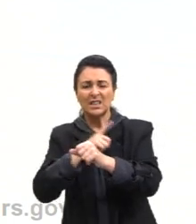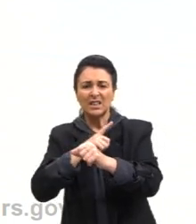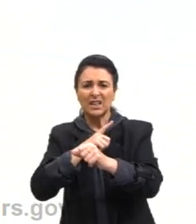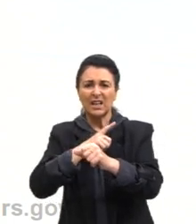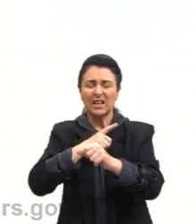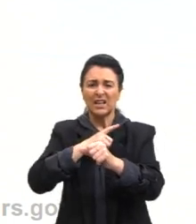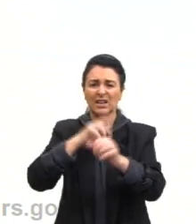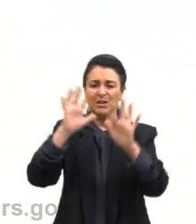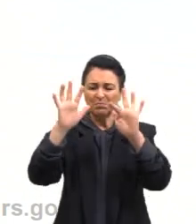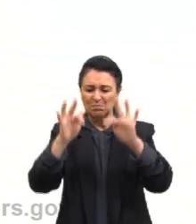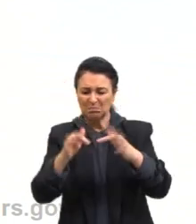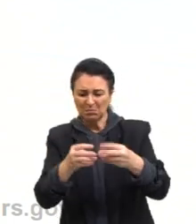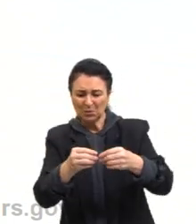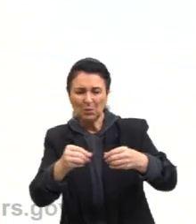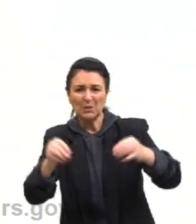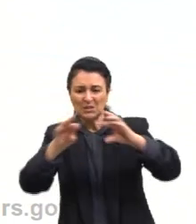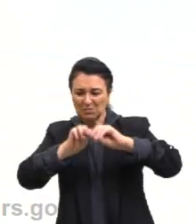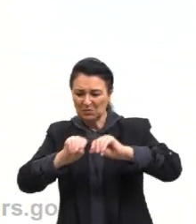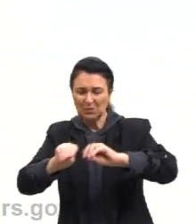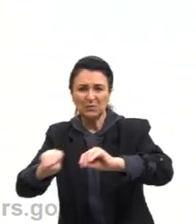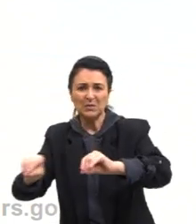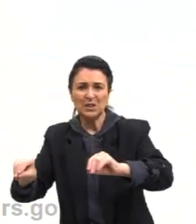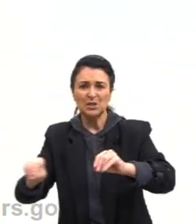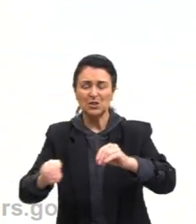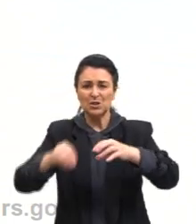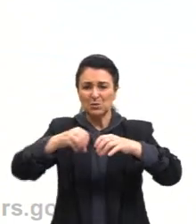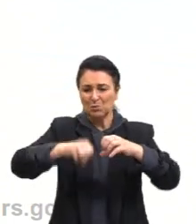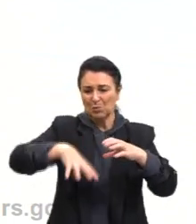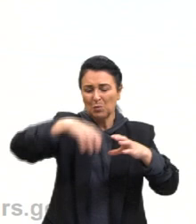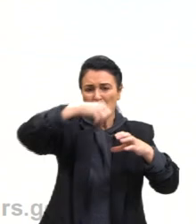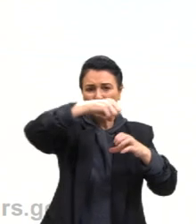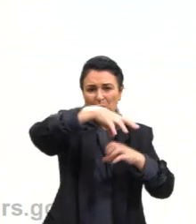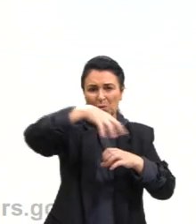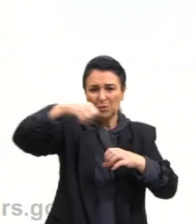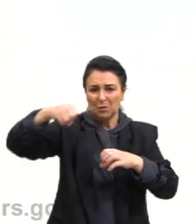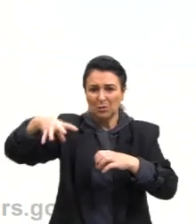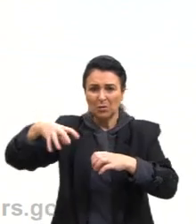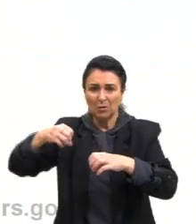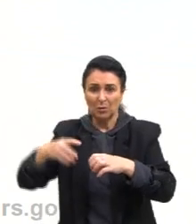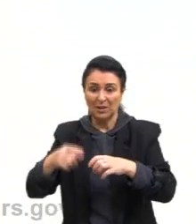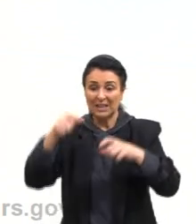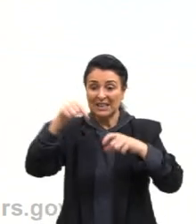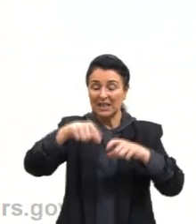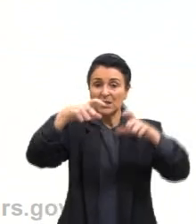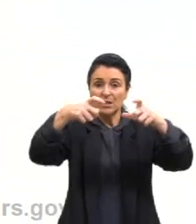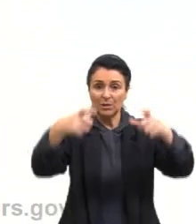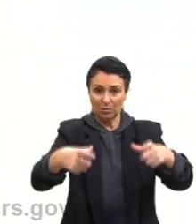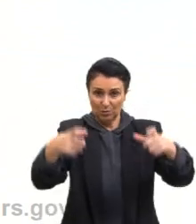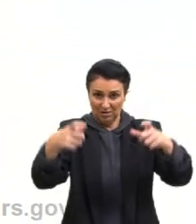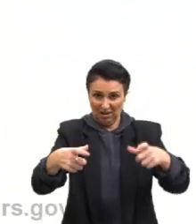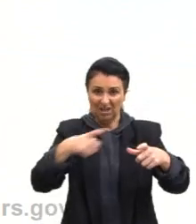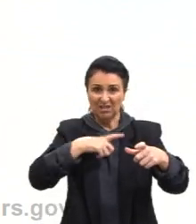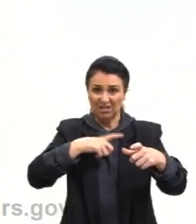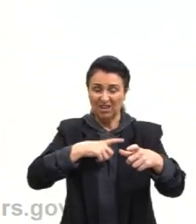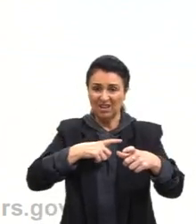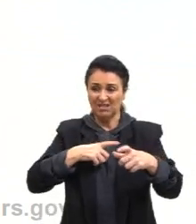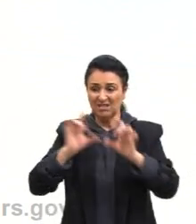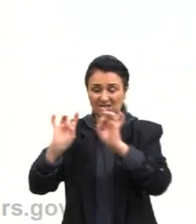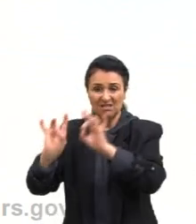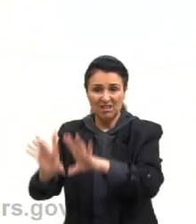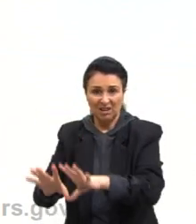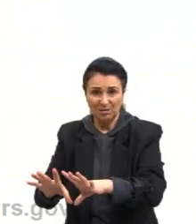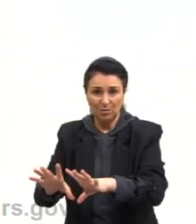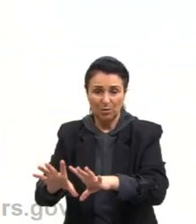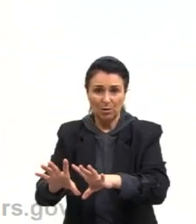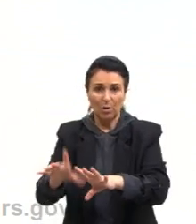A decomposição térmica da principal substância desses sítios arqueológicos resulta na formação